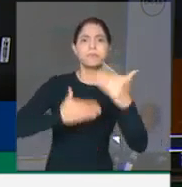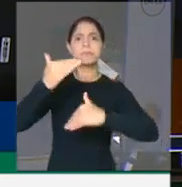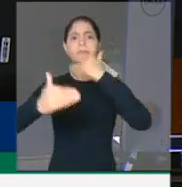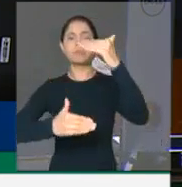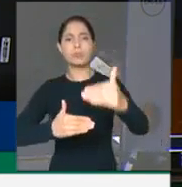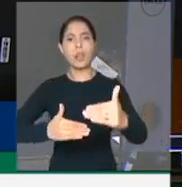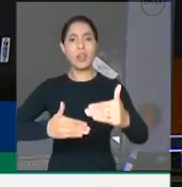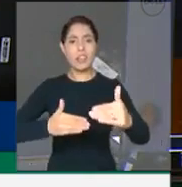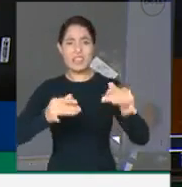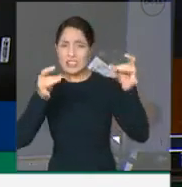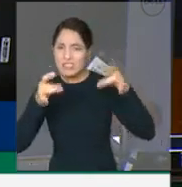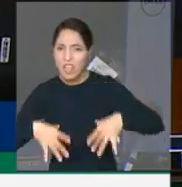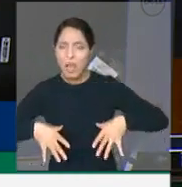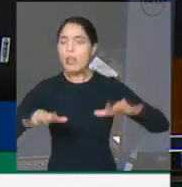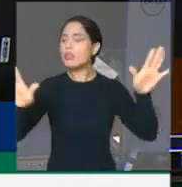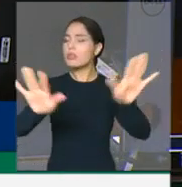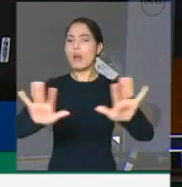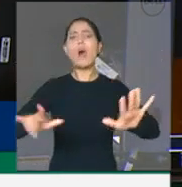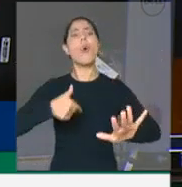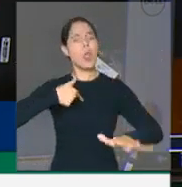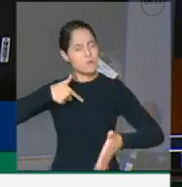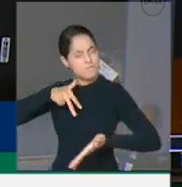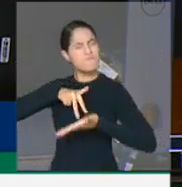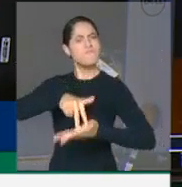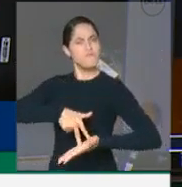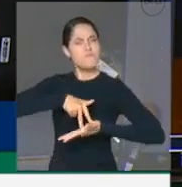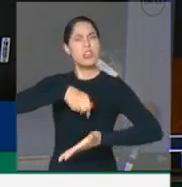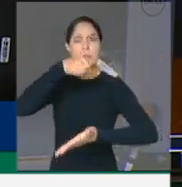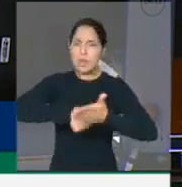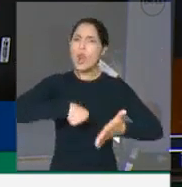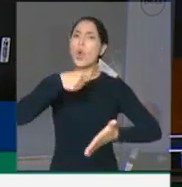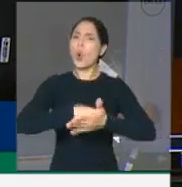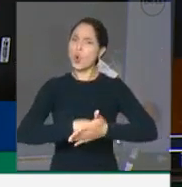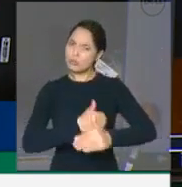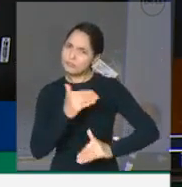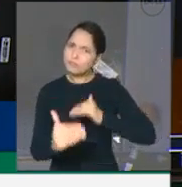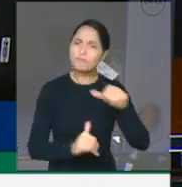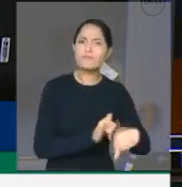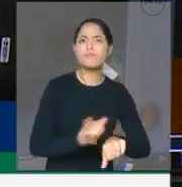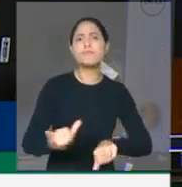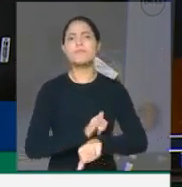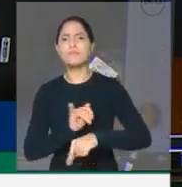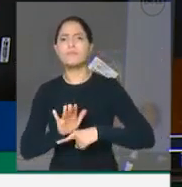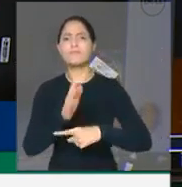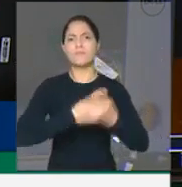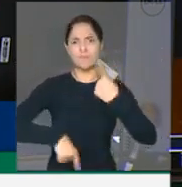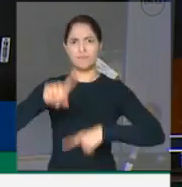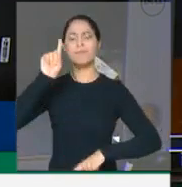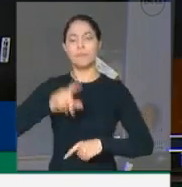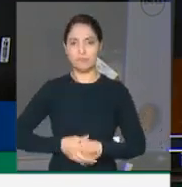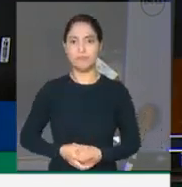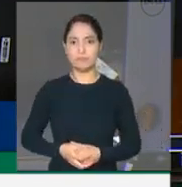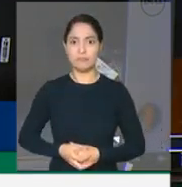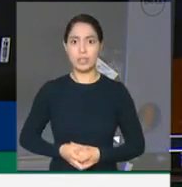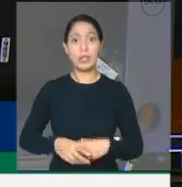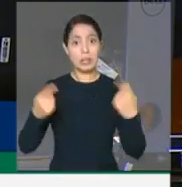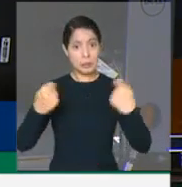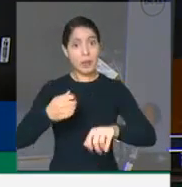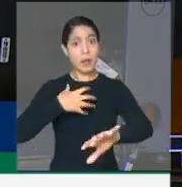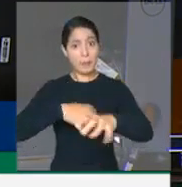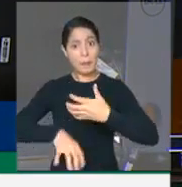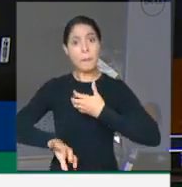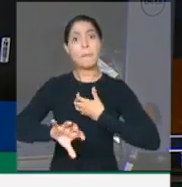dever de justiça, que tenho tido por parte dos senhores ministros e ministras, grande reciprocidade.